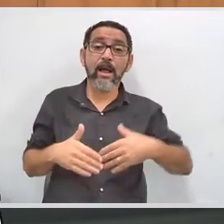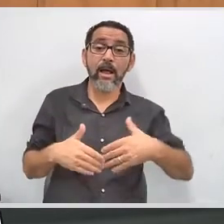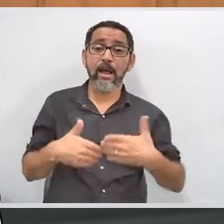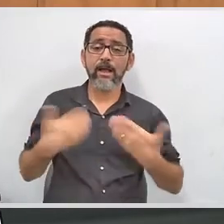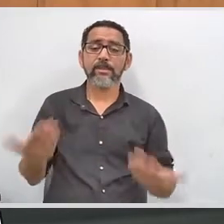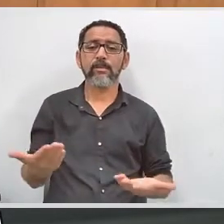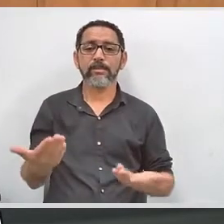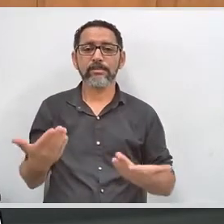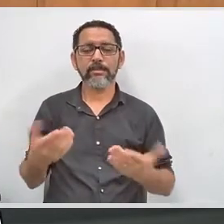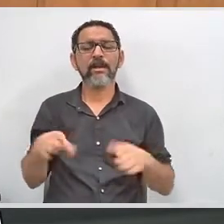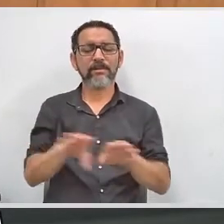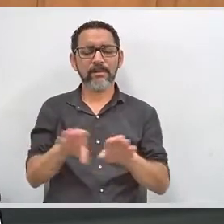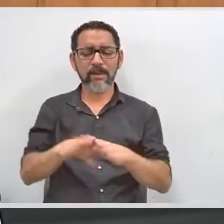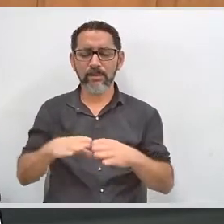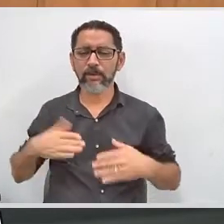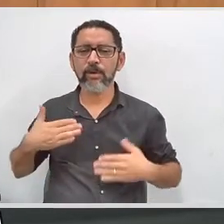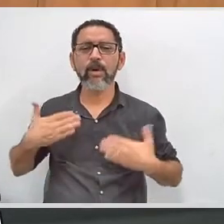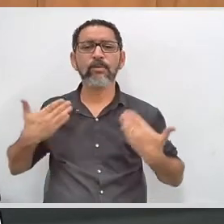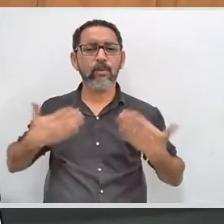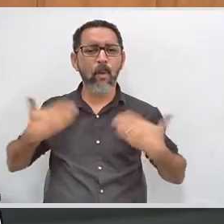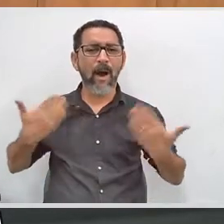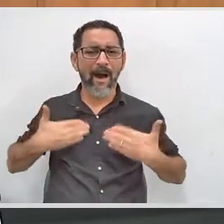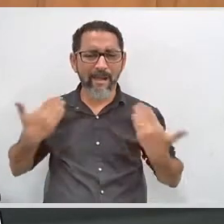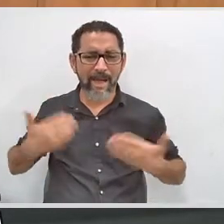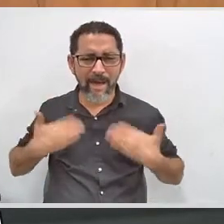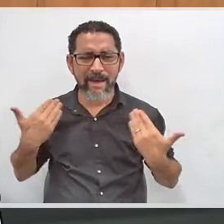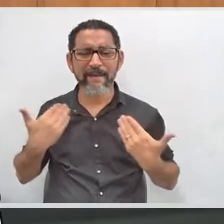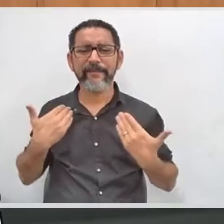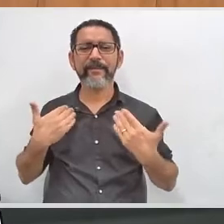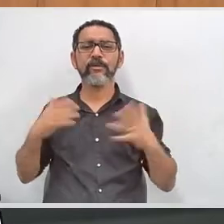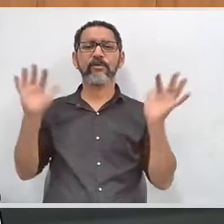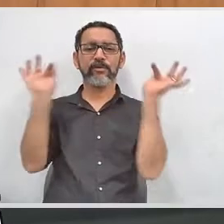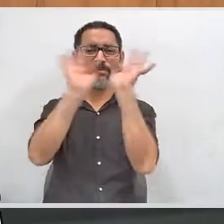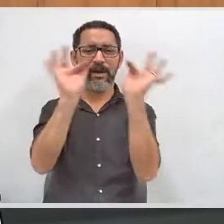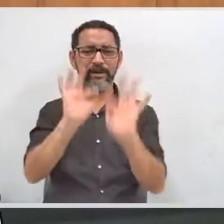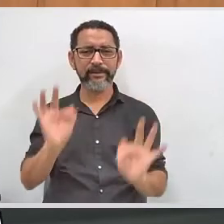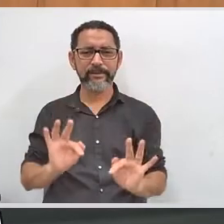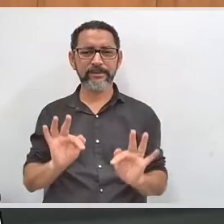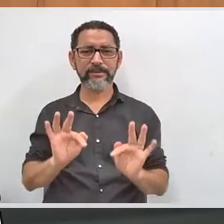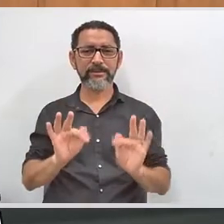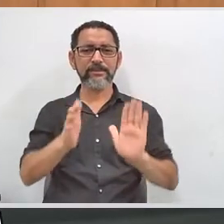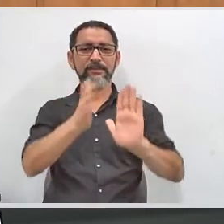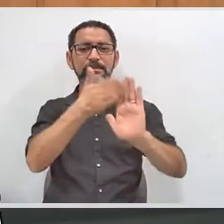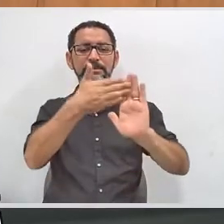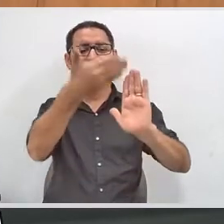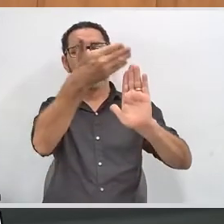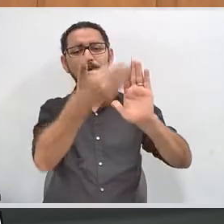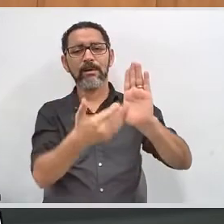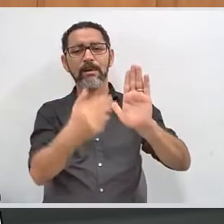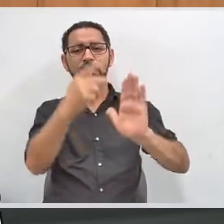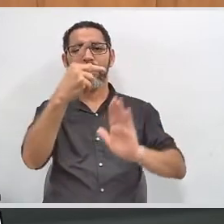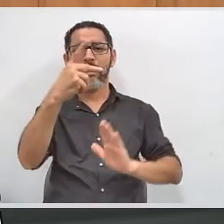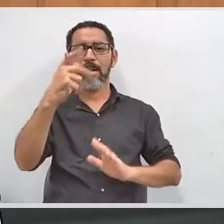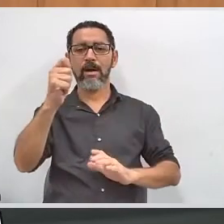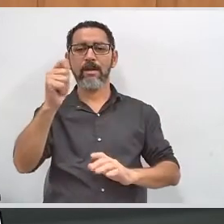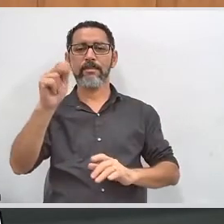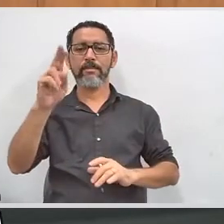da nossa disponibilidade, da nossa alegria, da nossa comunhão com essa pauta,